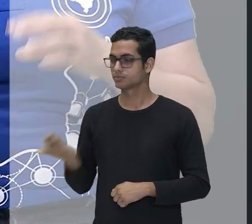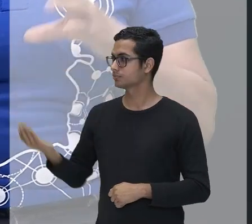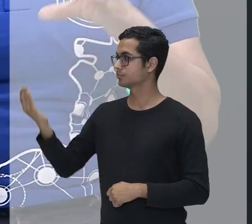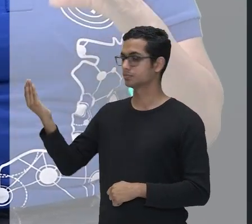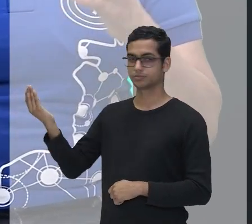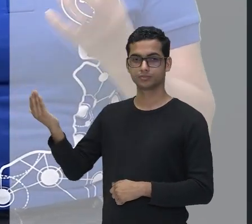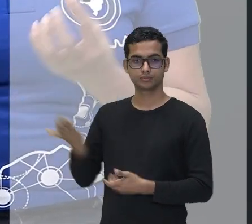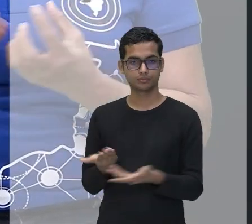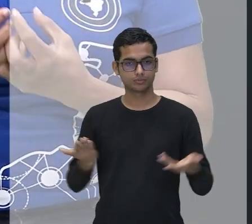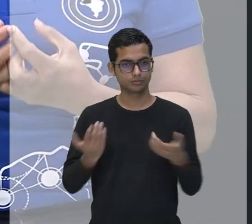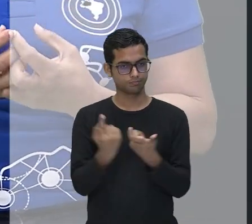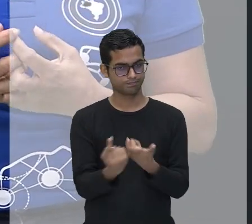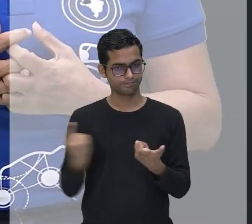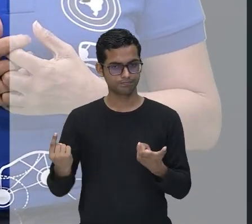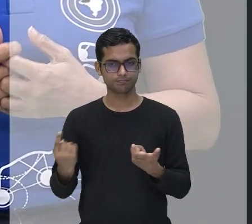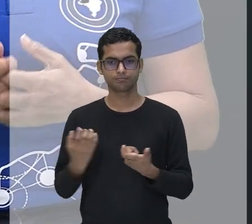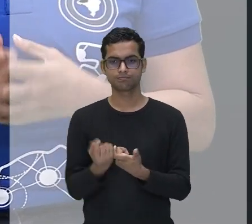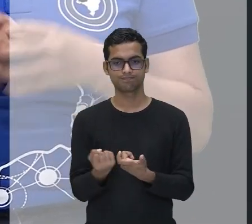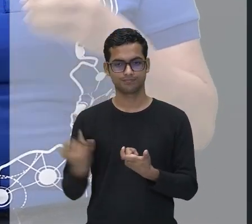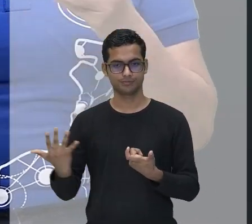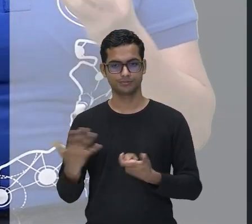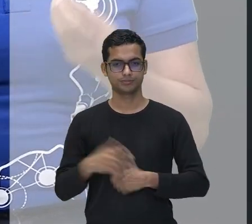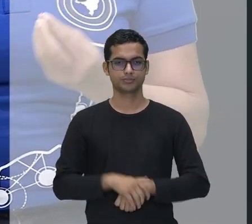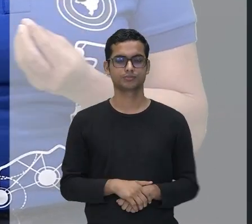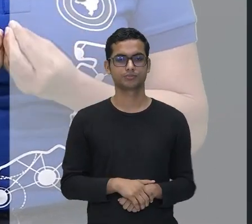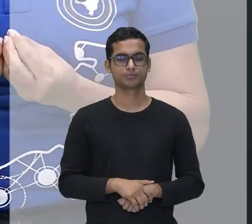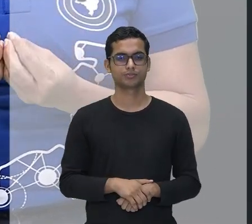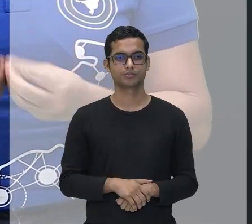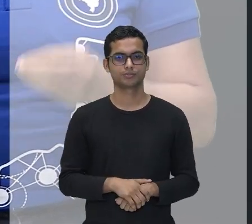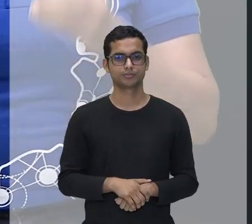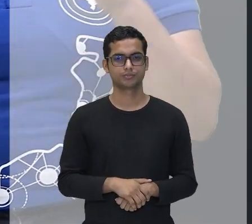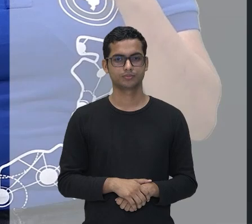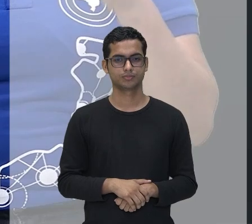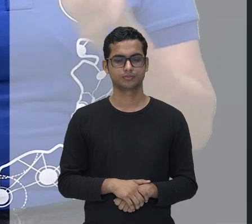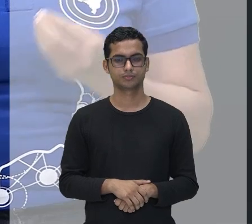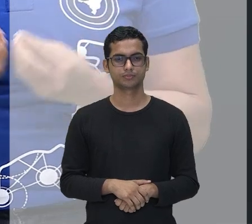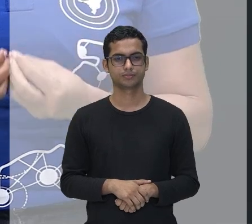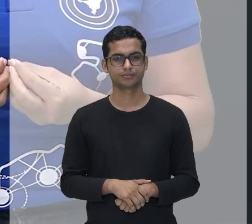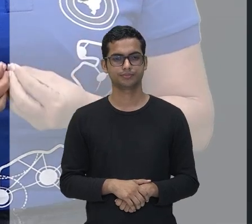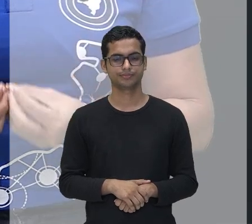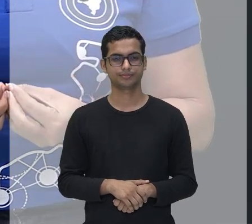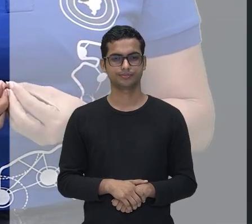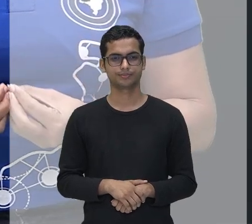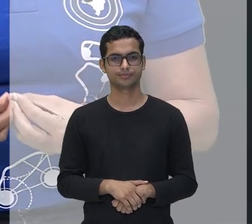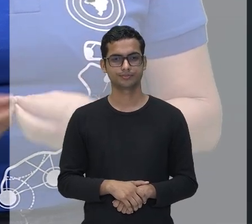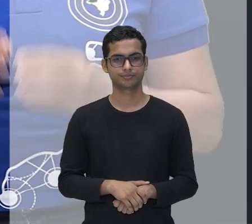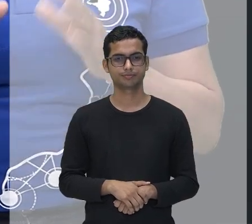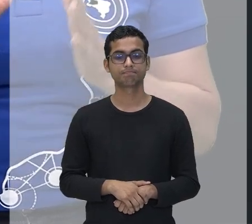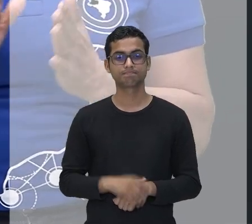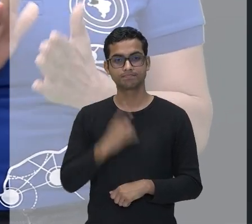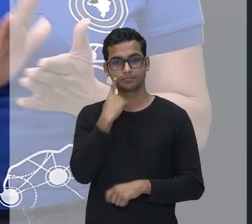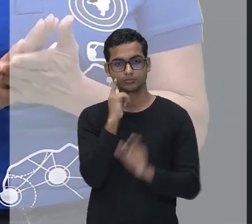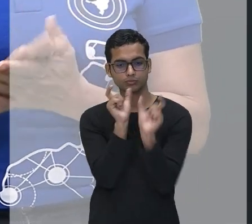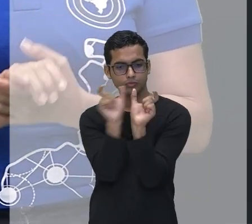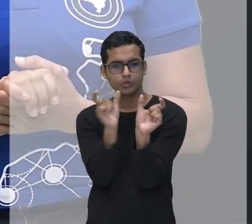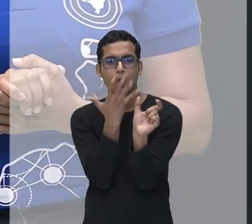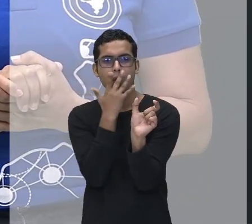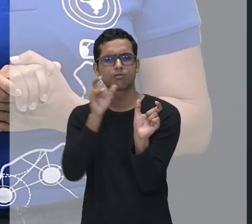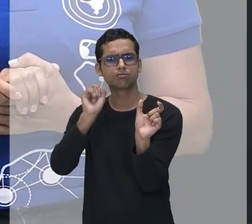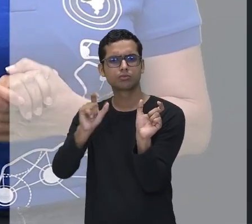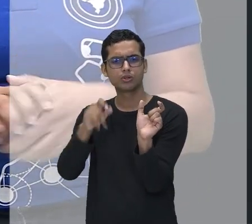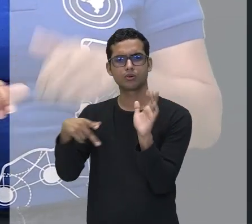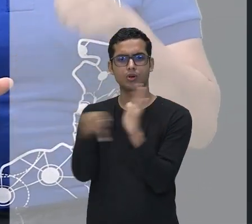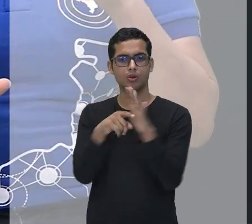Então, eles têm, eles são do mesmo gênero. São duas palavras femininas. Então, pode